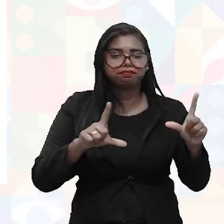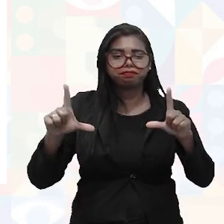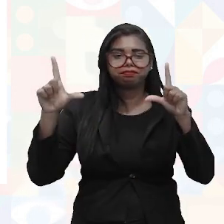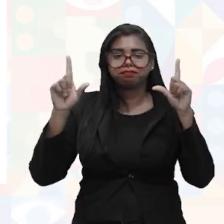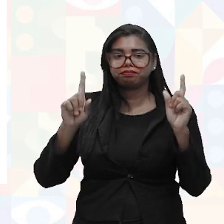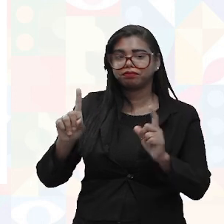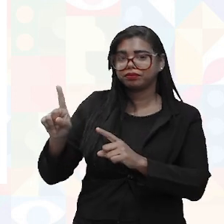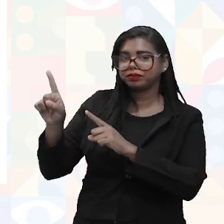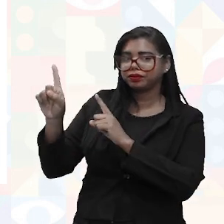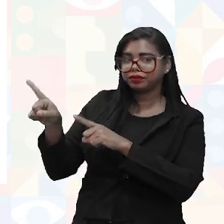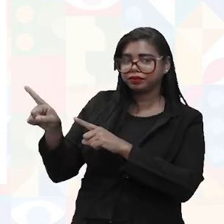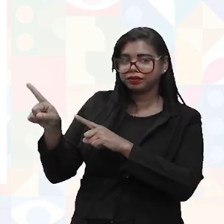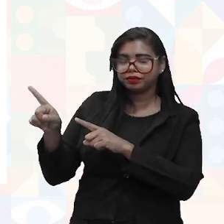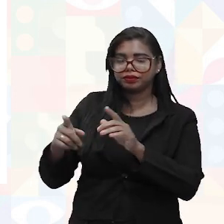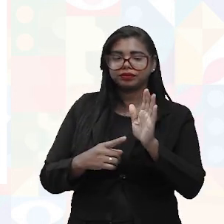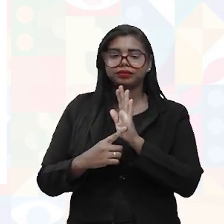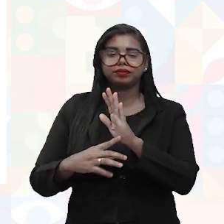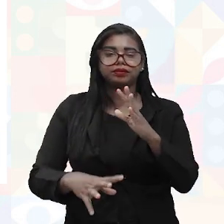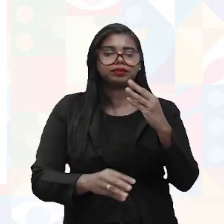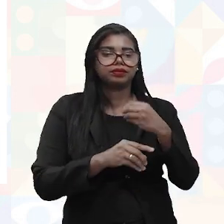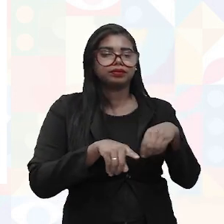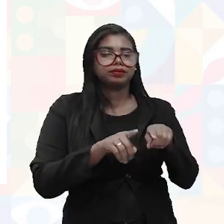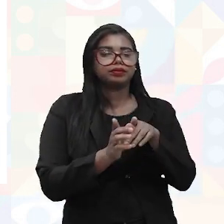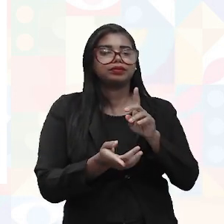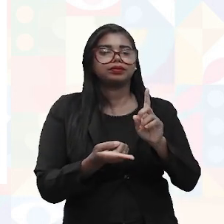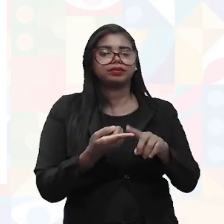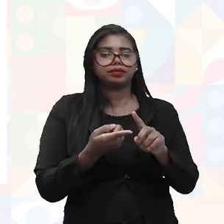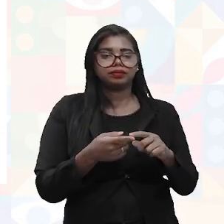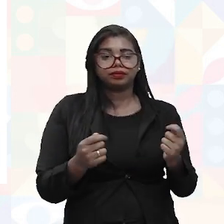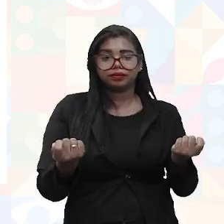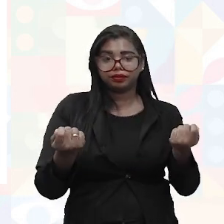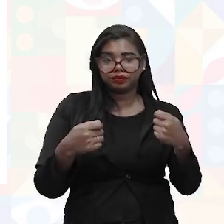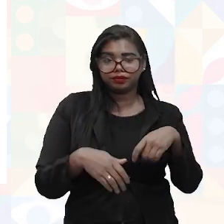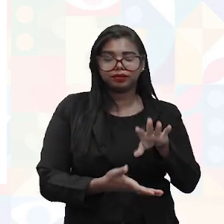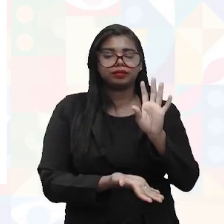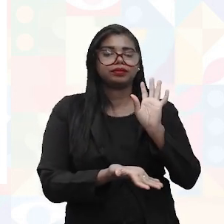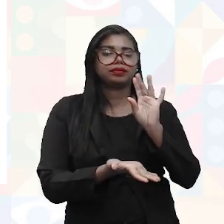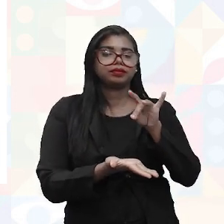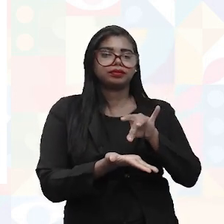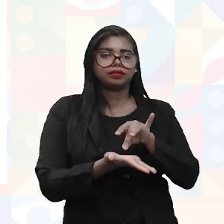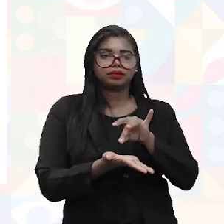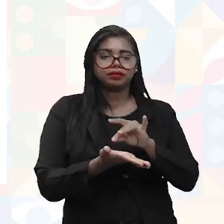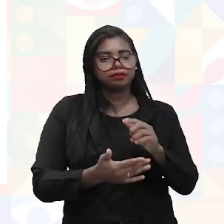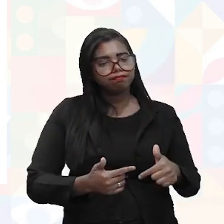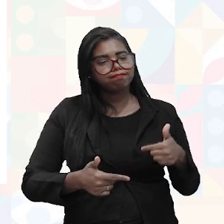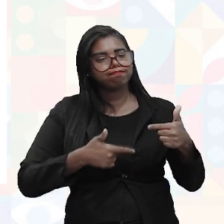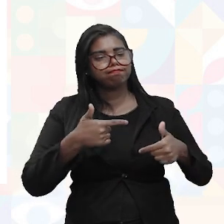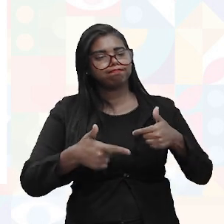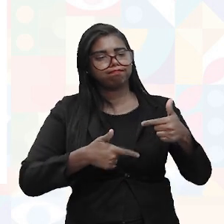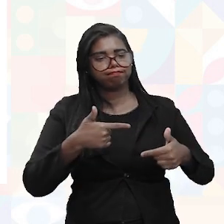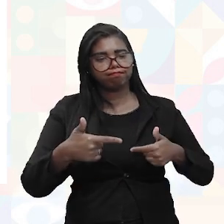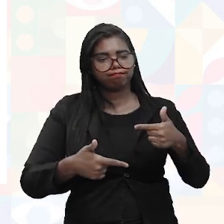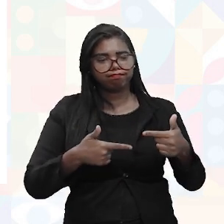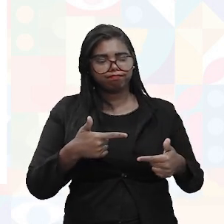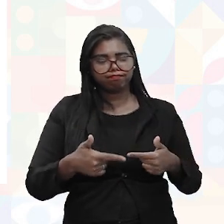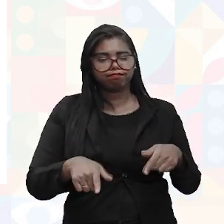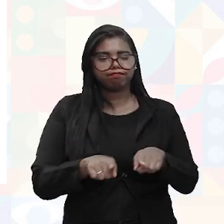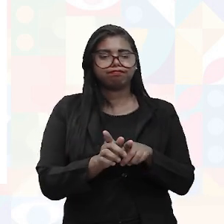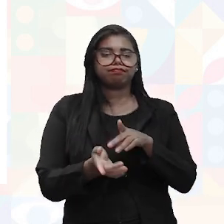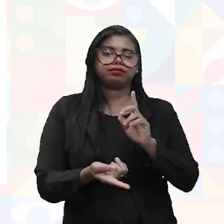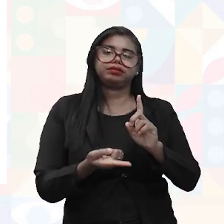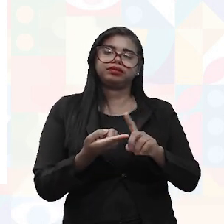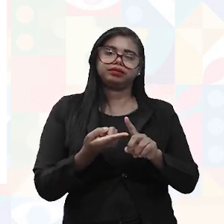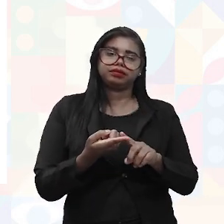né? As recomendações para que a gente possa, de fato, trabalhar, não é? Com